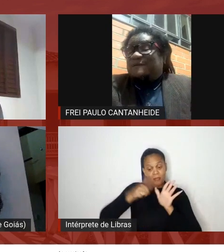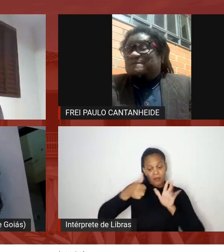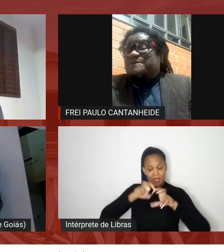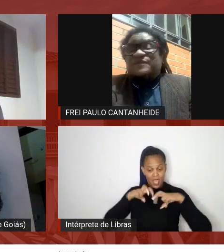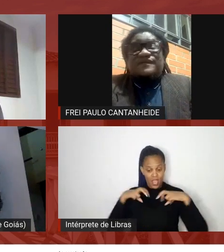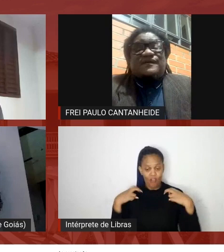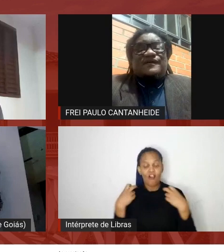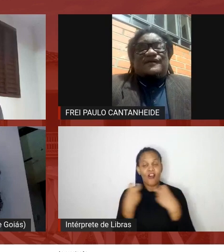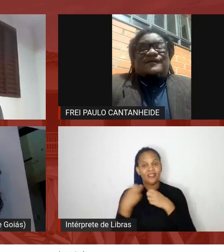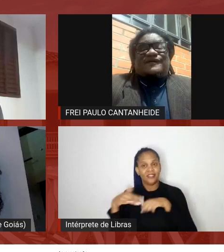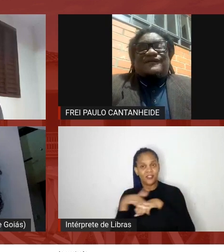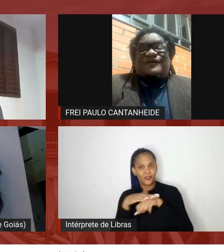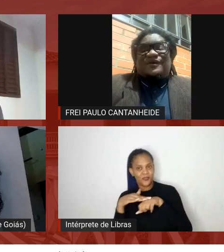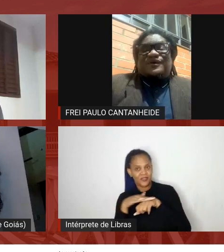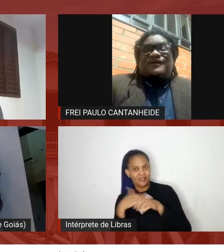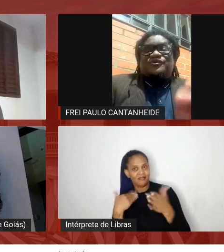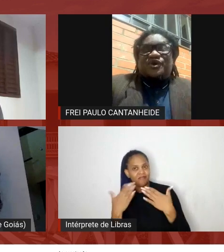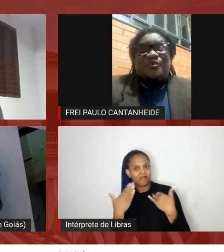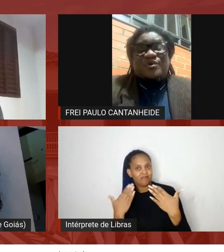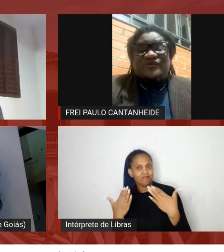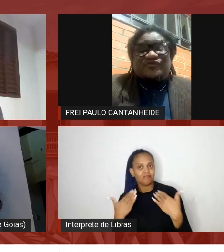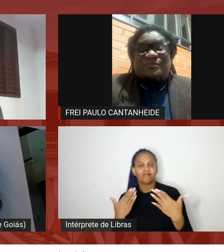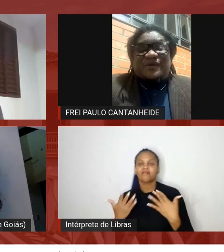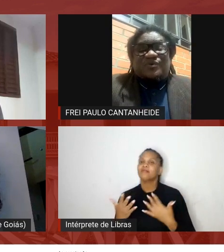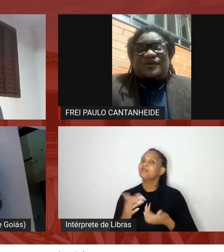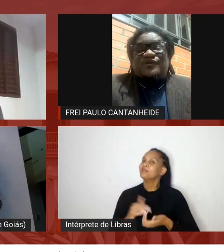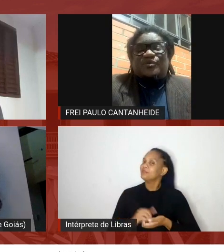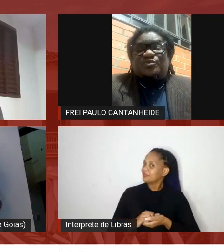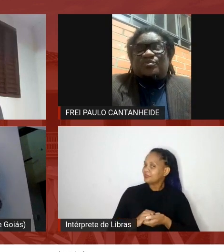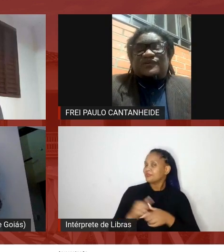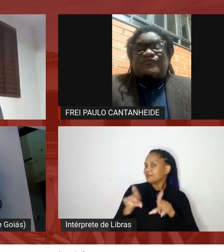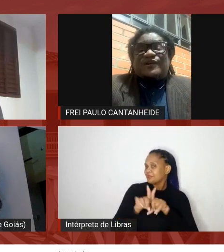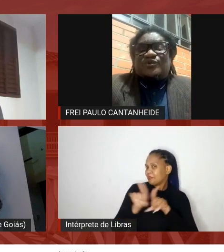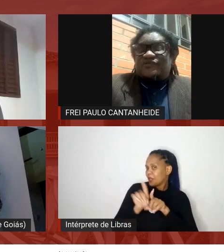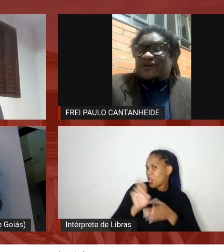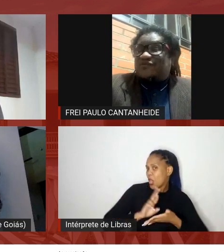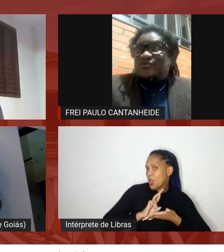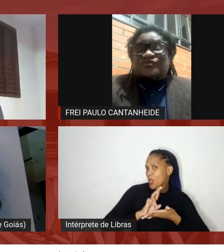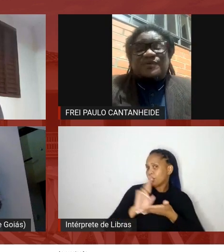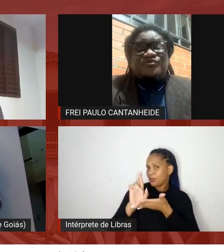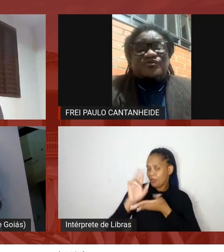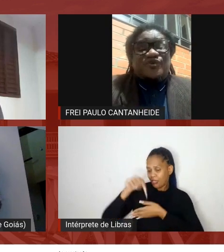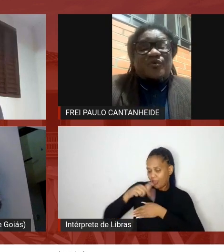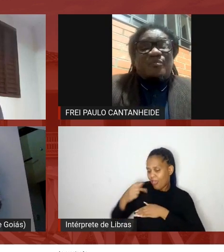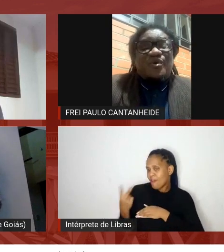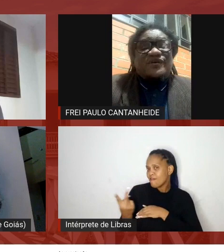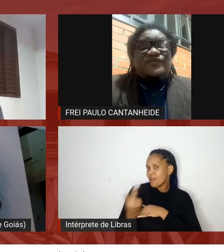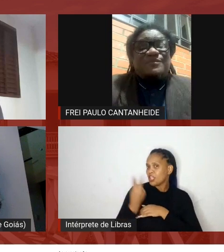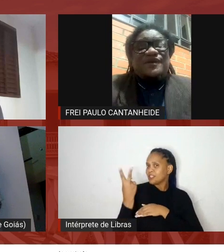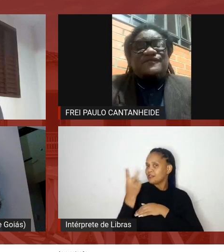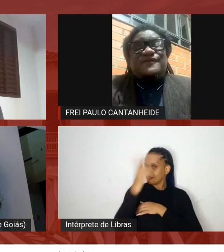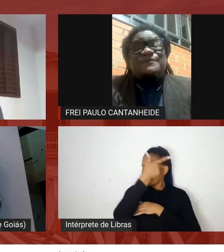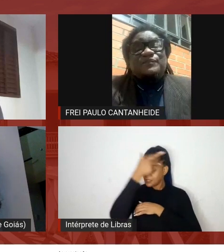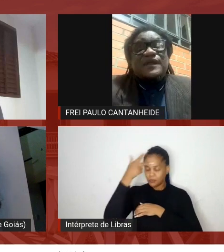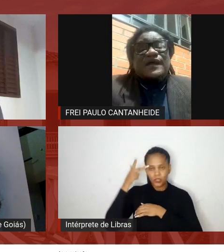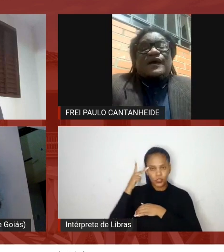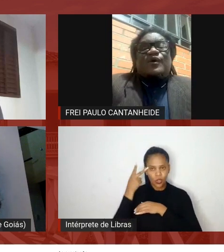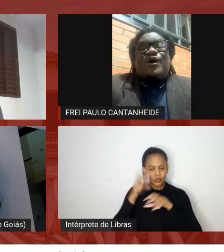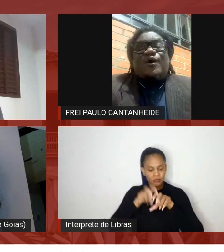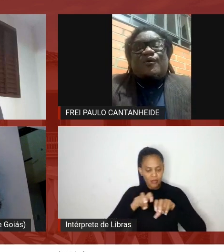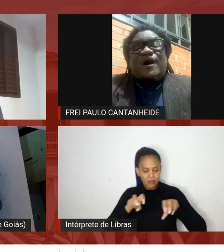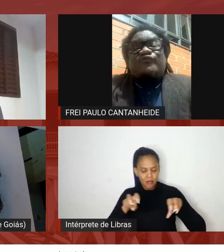de de reconhecimento aqui da valorização das pessoas que compõem essa mesa